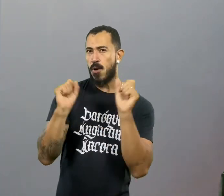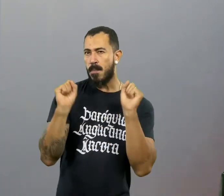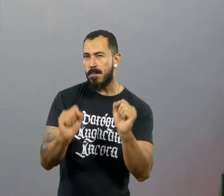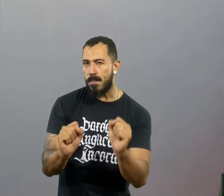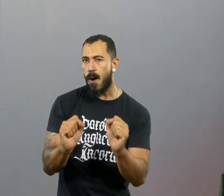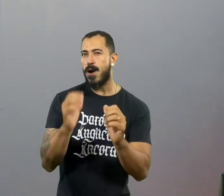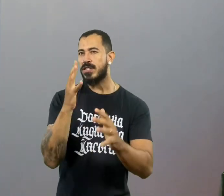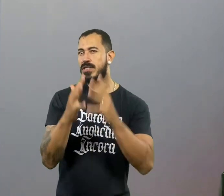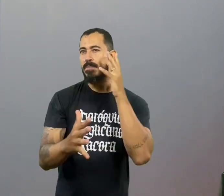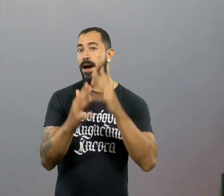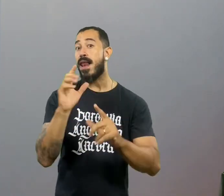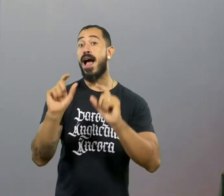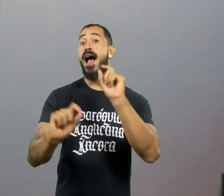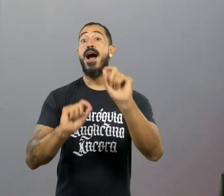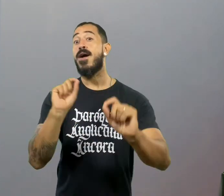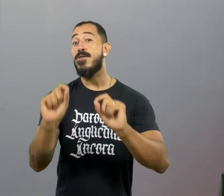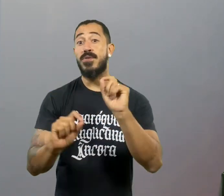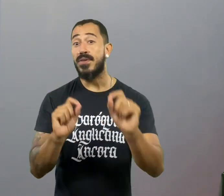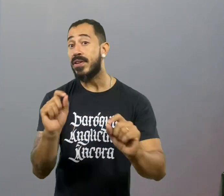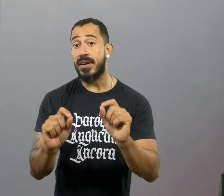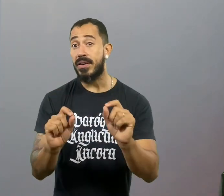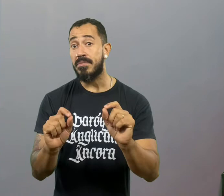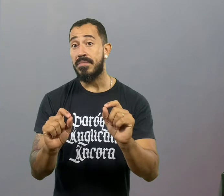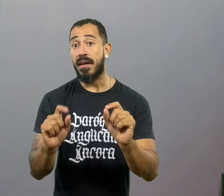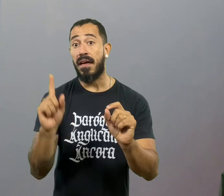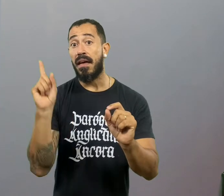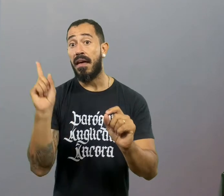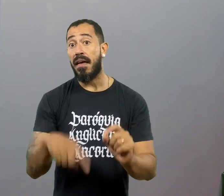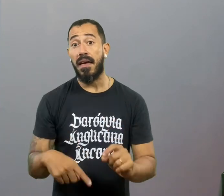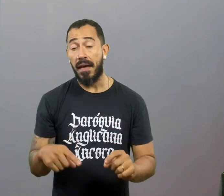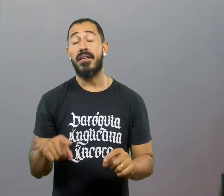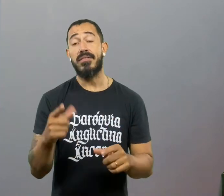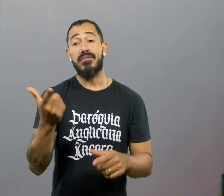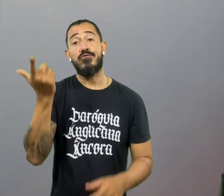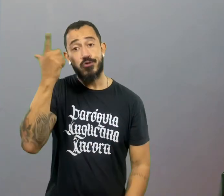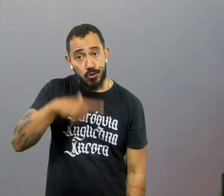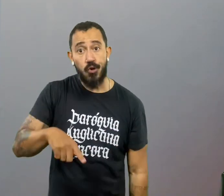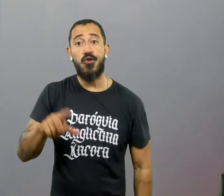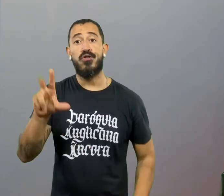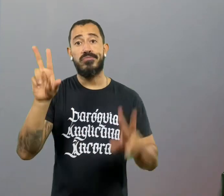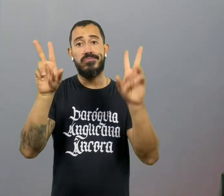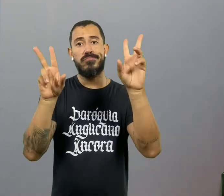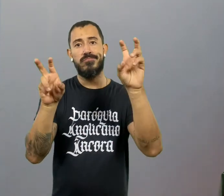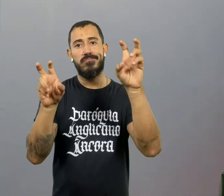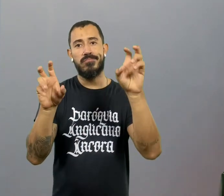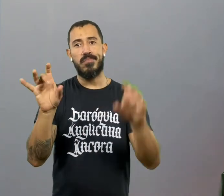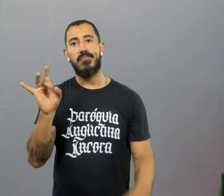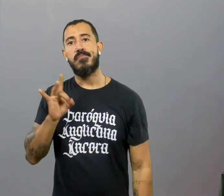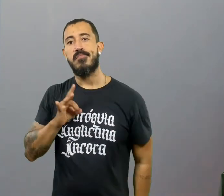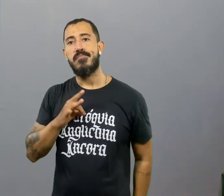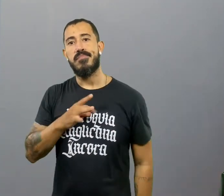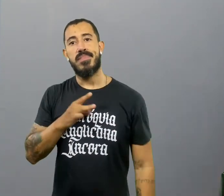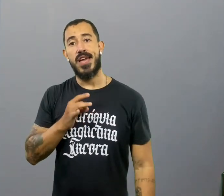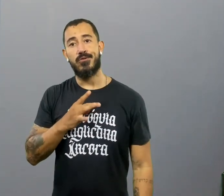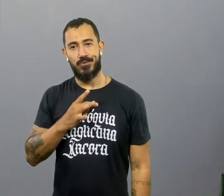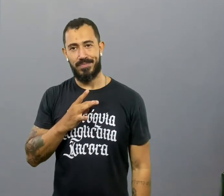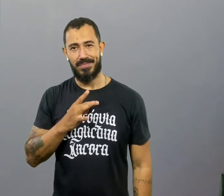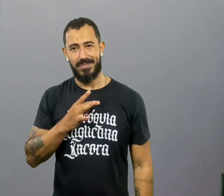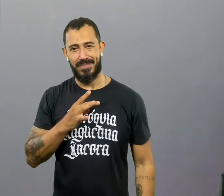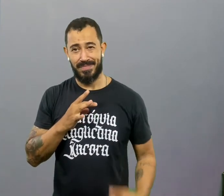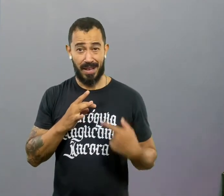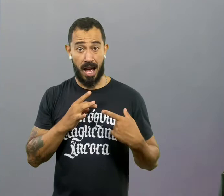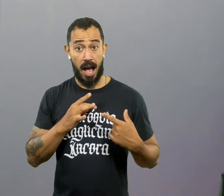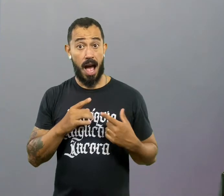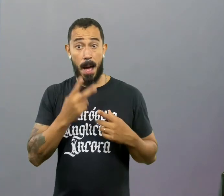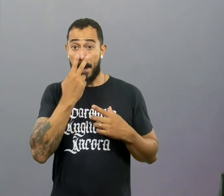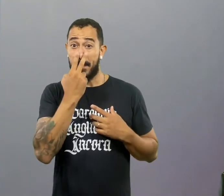te fazer só a pessoa prudente, que é a cautela medrosa. Sabe? A pessoa, ela se disfarça de